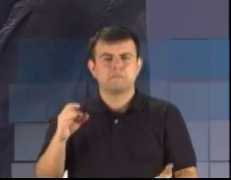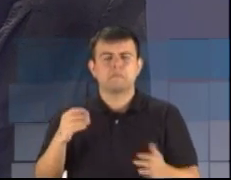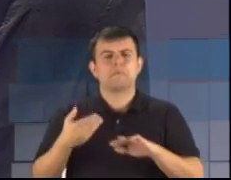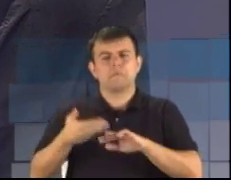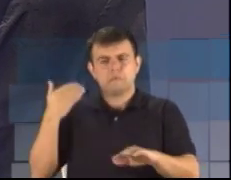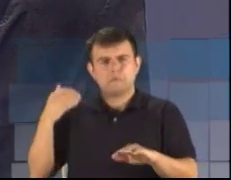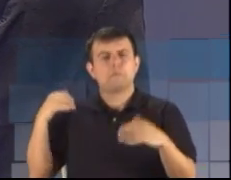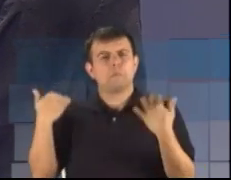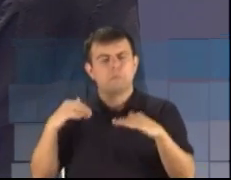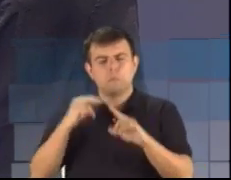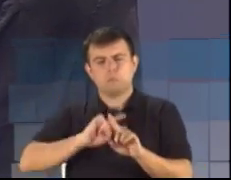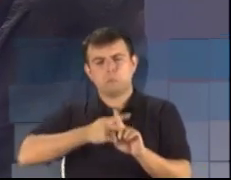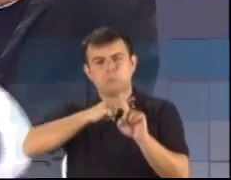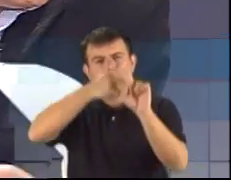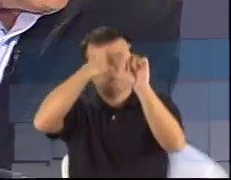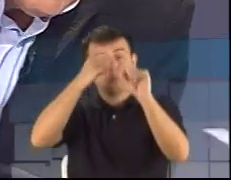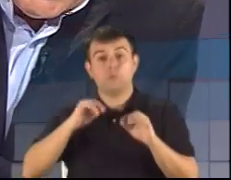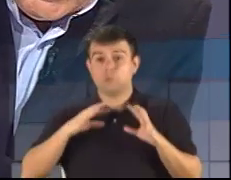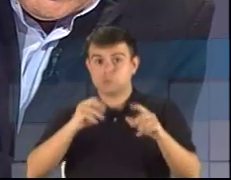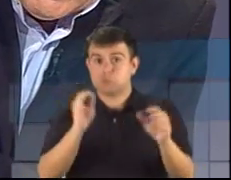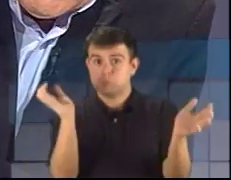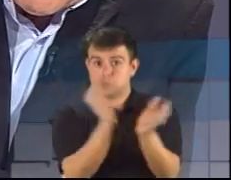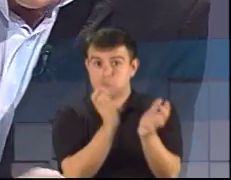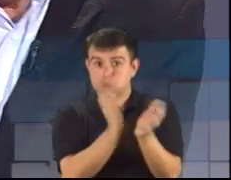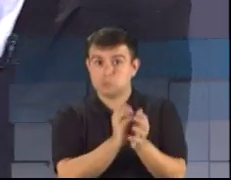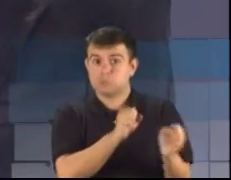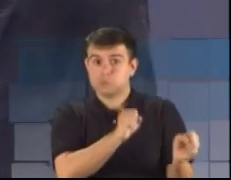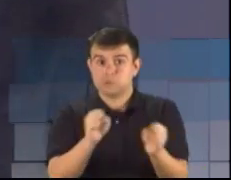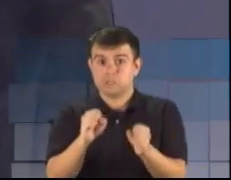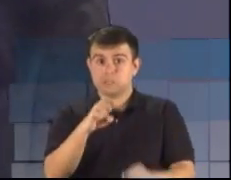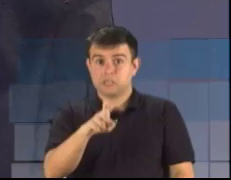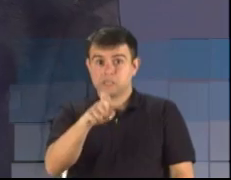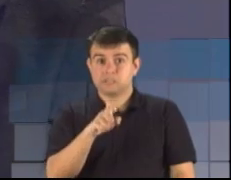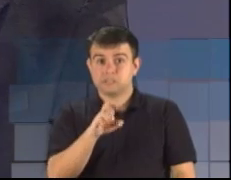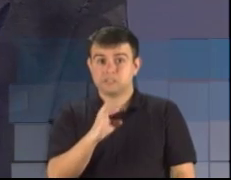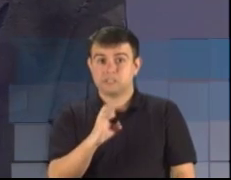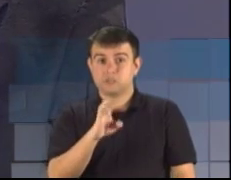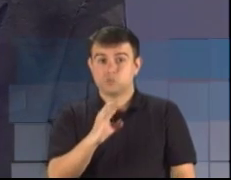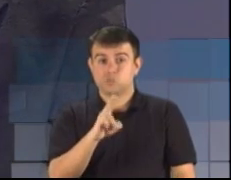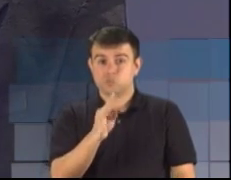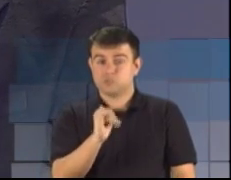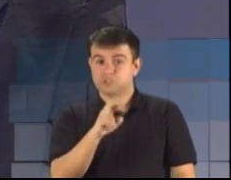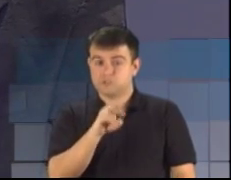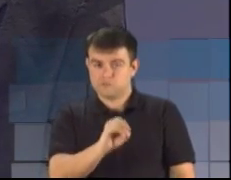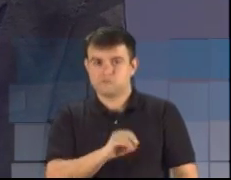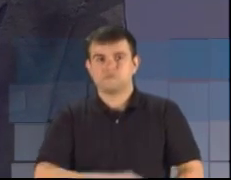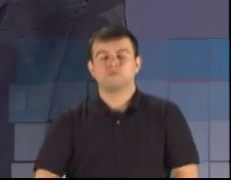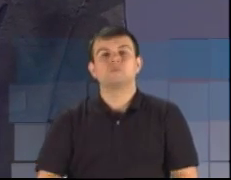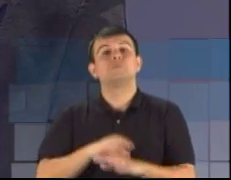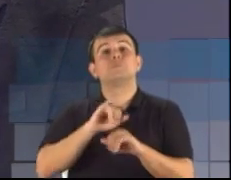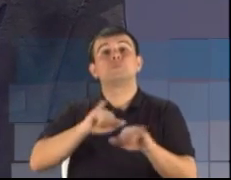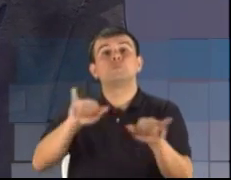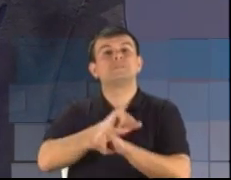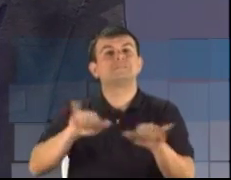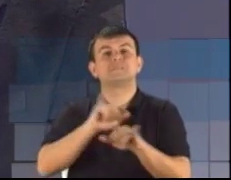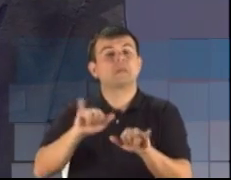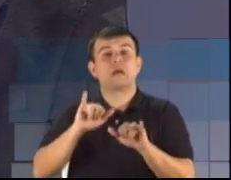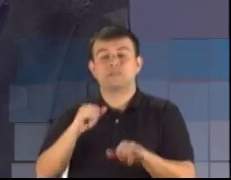Quer mais? Isso tudo do Poder Executivo. Publicidade. Em 2013,